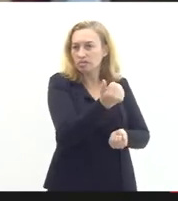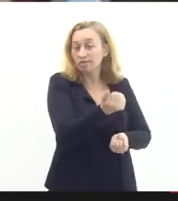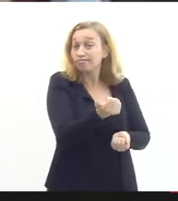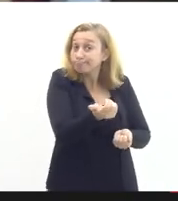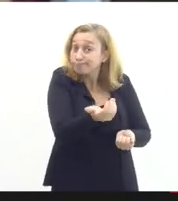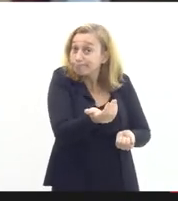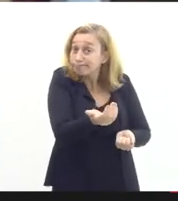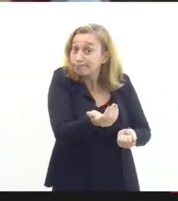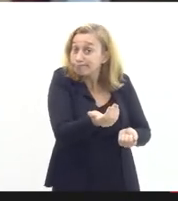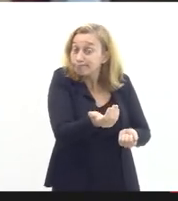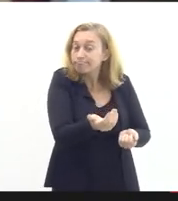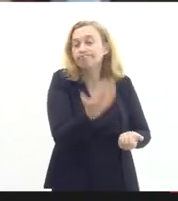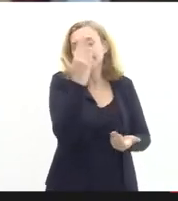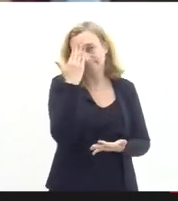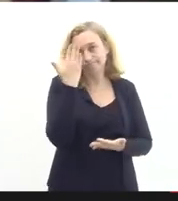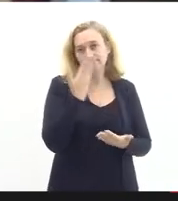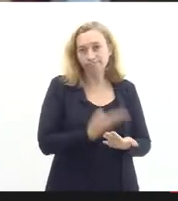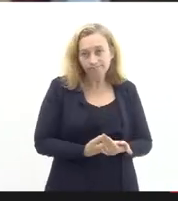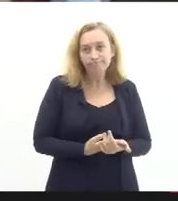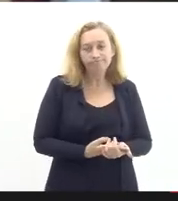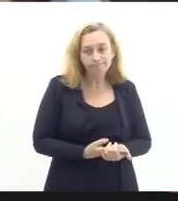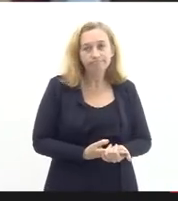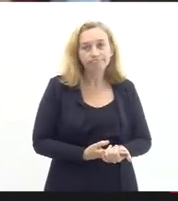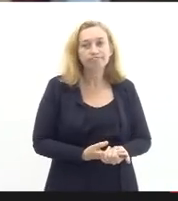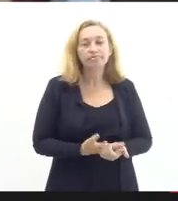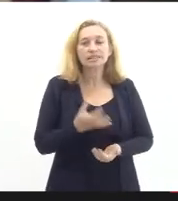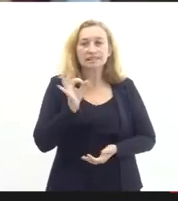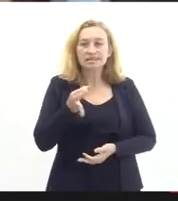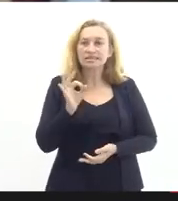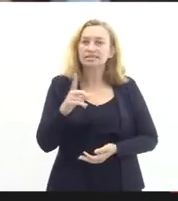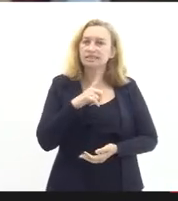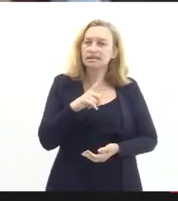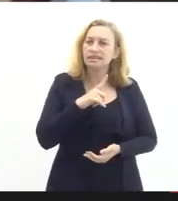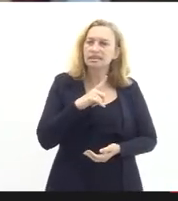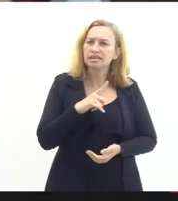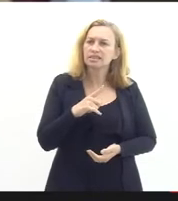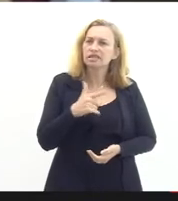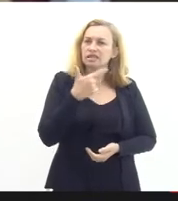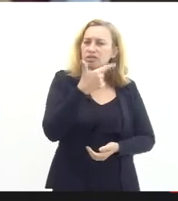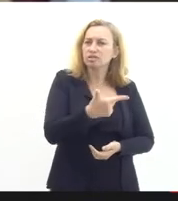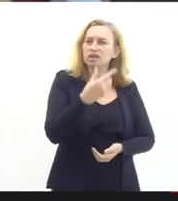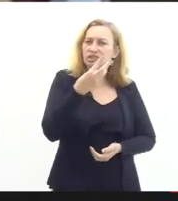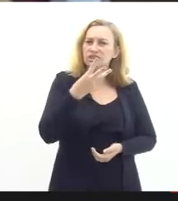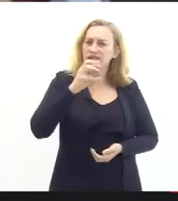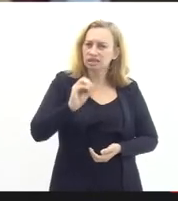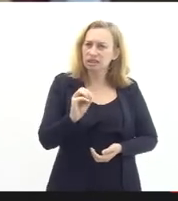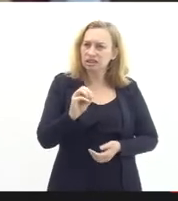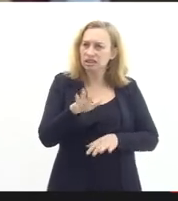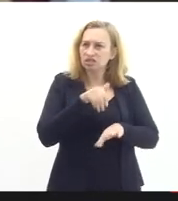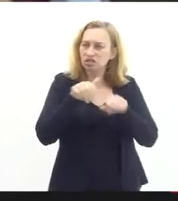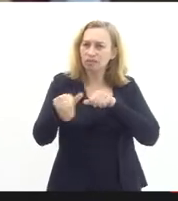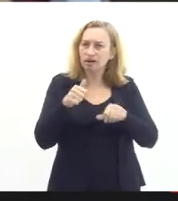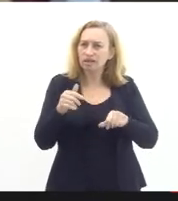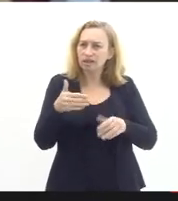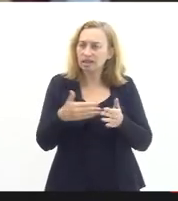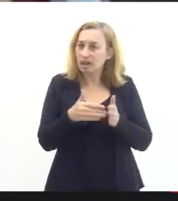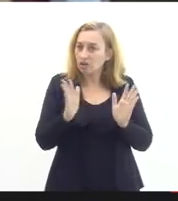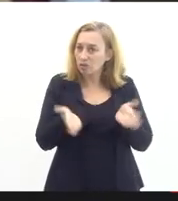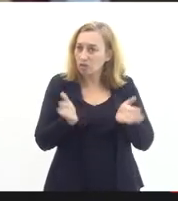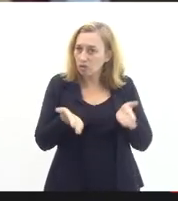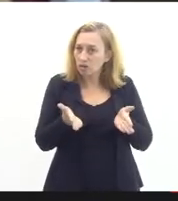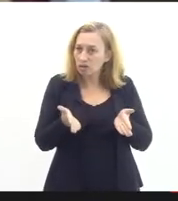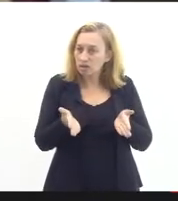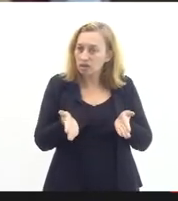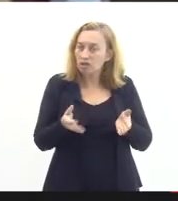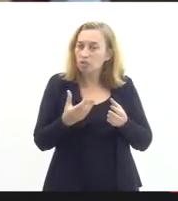então a gente acredita a gente tem quase certeza de que desses 230 convocados até o momento e é um concurso de